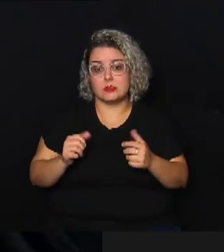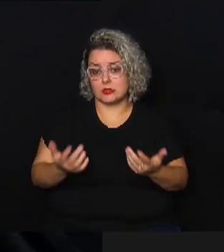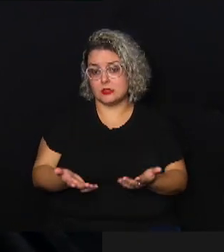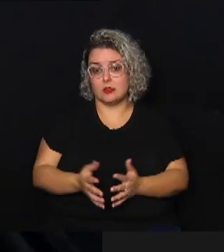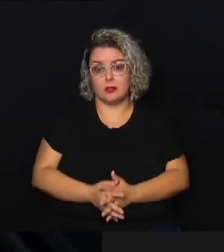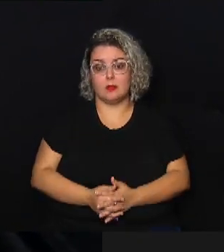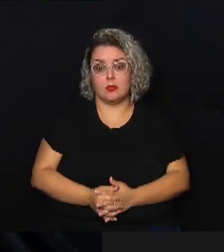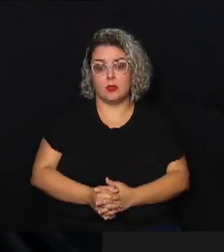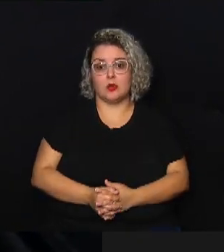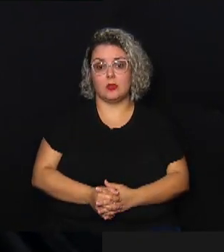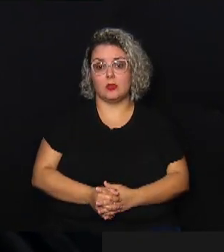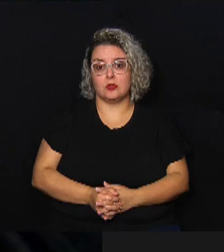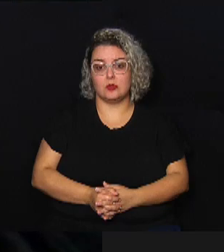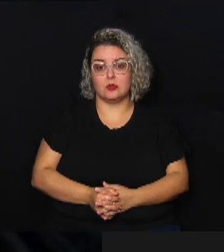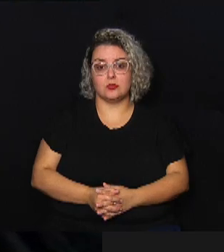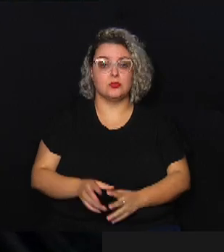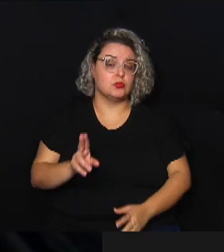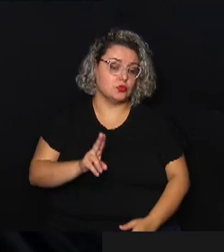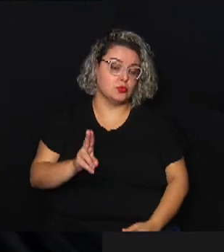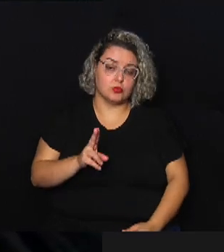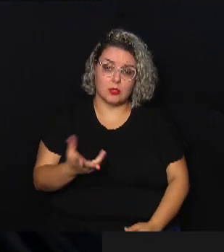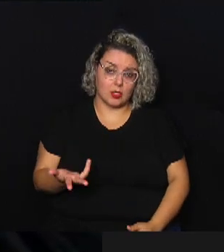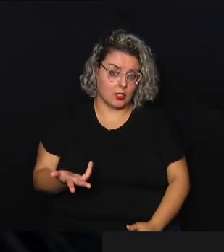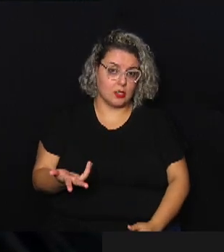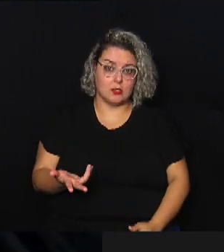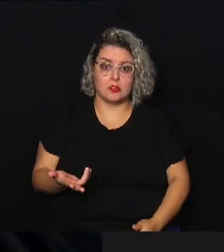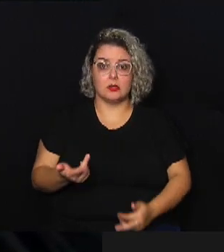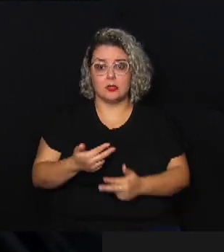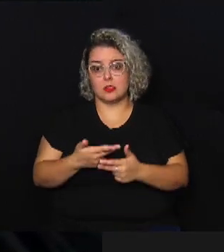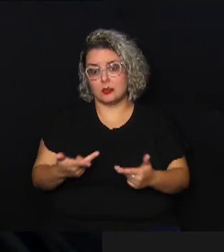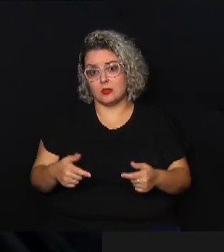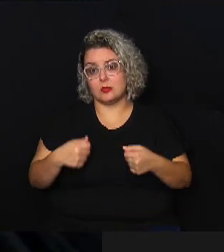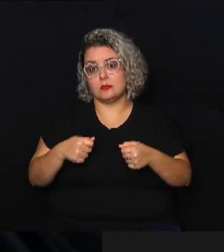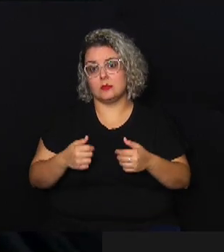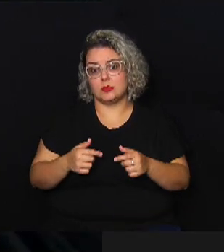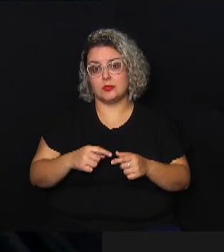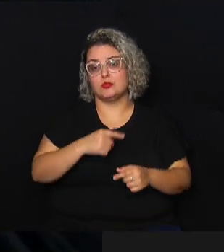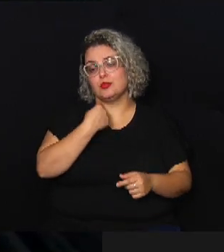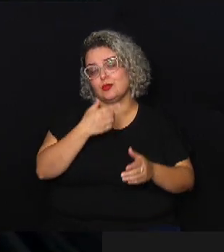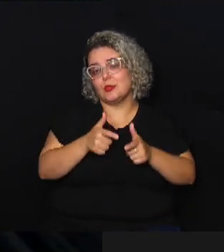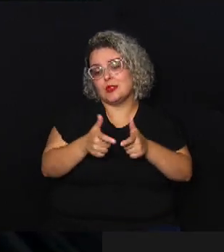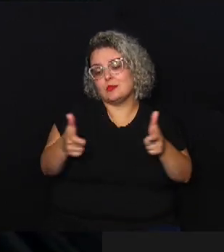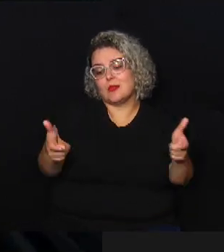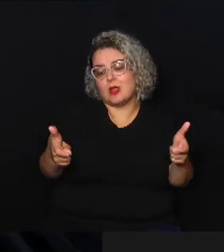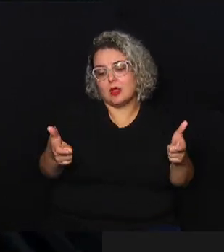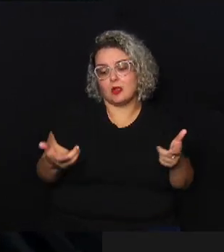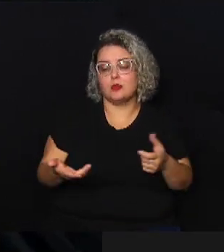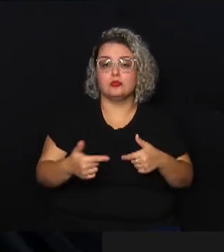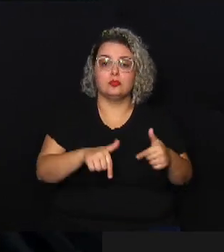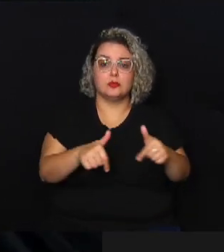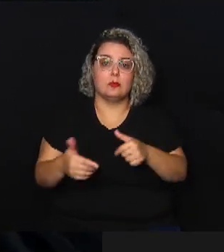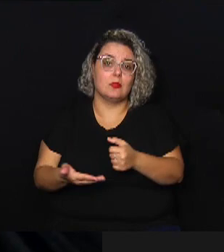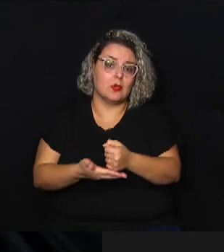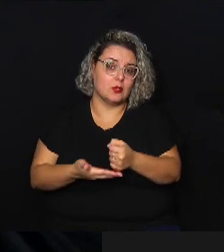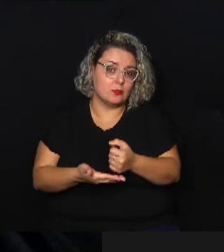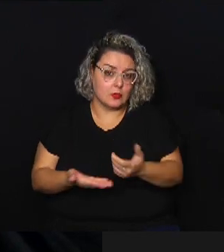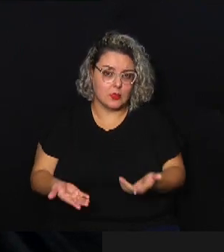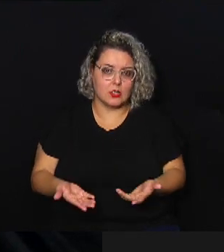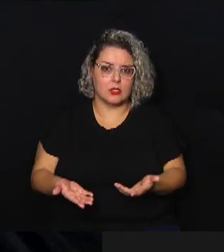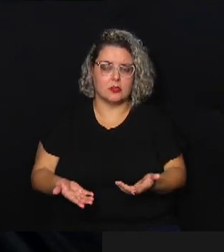imediatamente implantadas e coisas que precisam a mais longo prazo um trabalho de base para